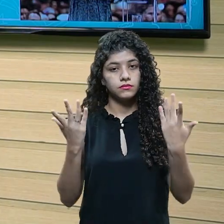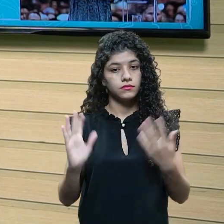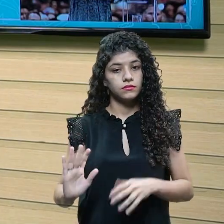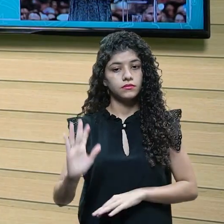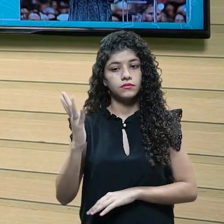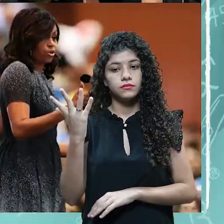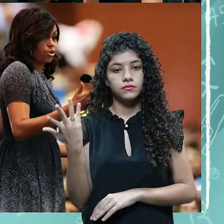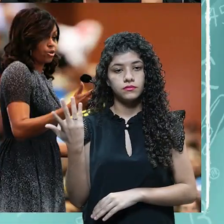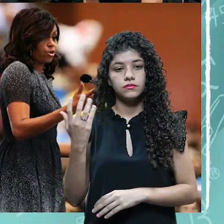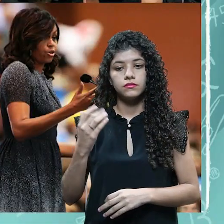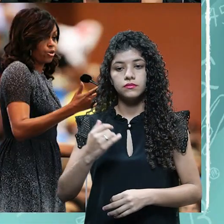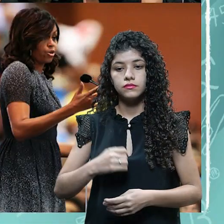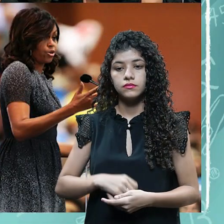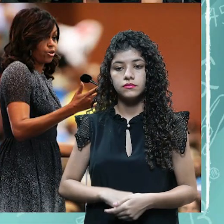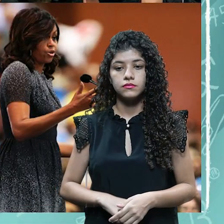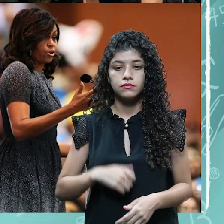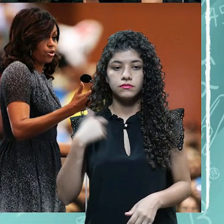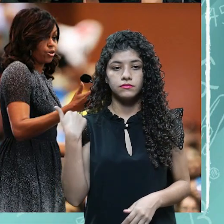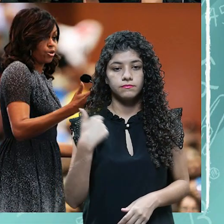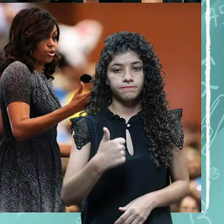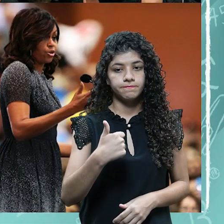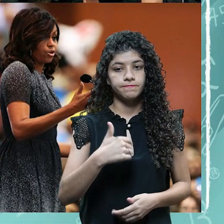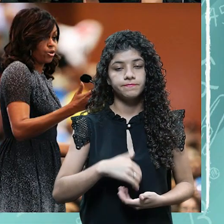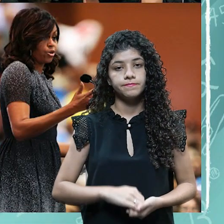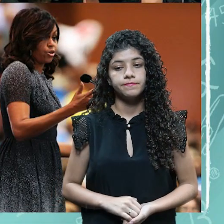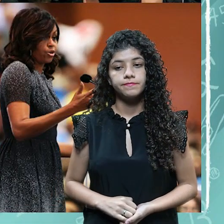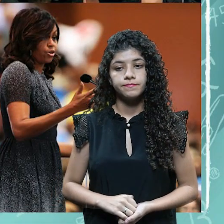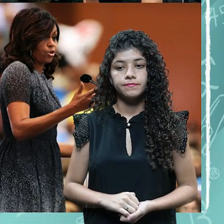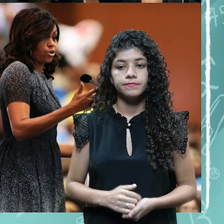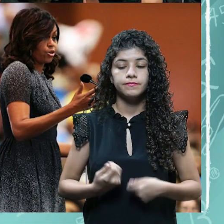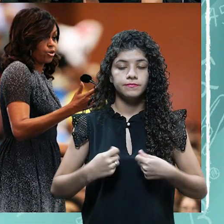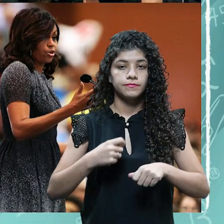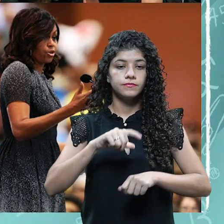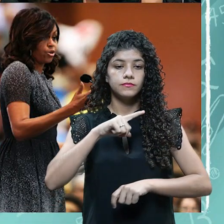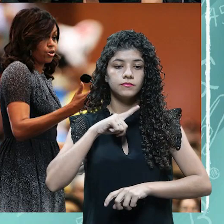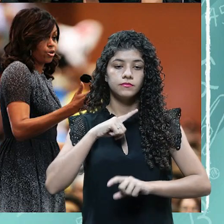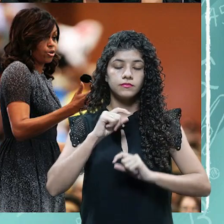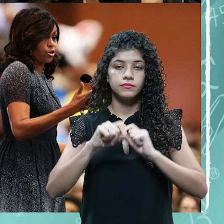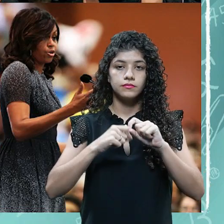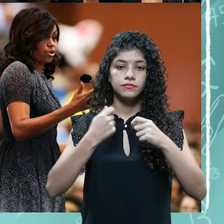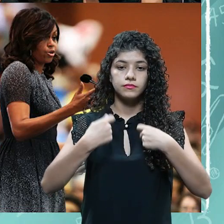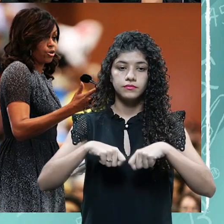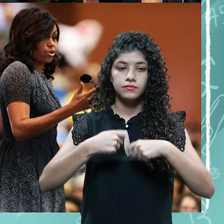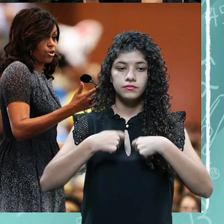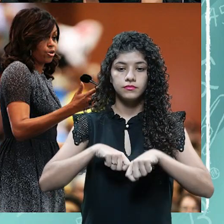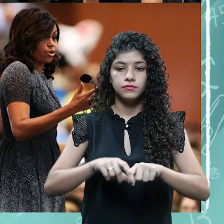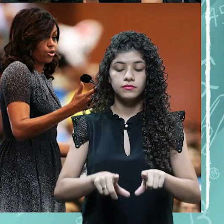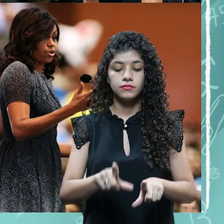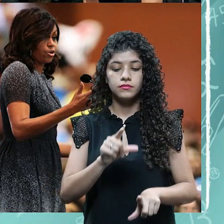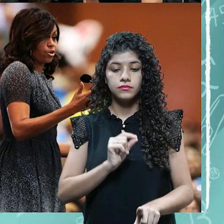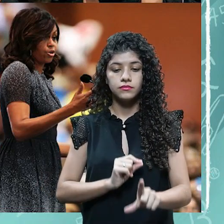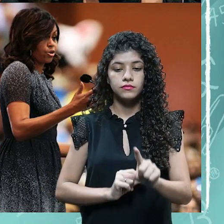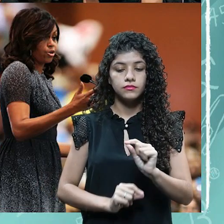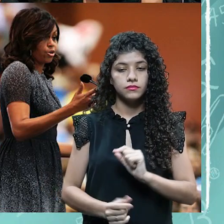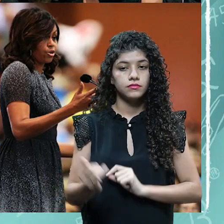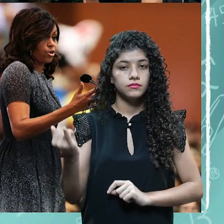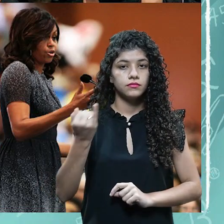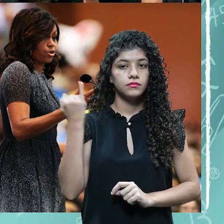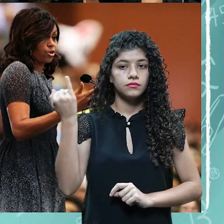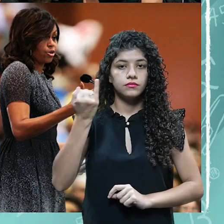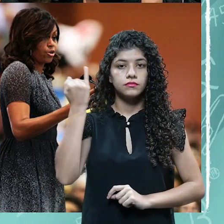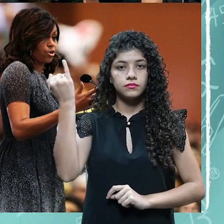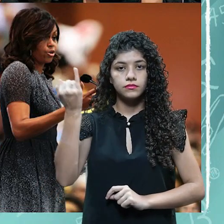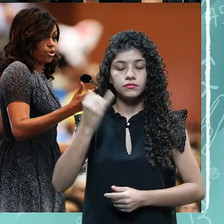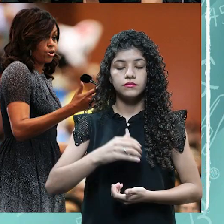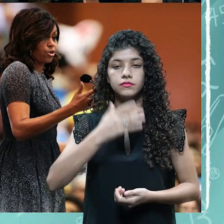flua positivo. Então, a gente tem que ter, definir, umas coisas importantes que a gente tem que ter.